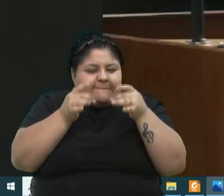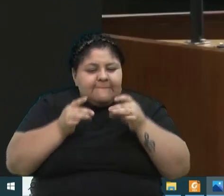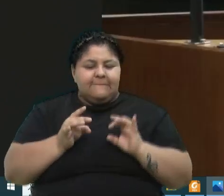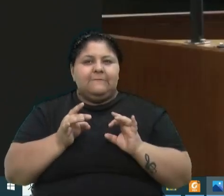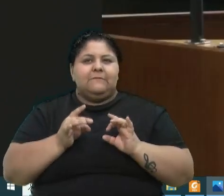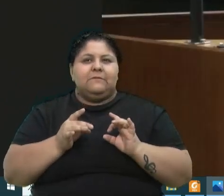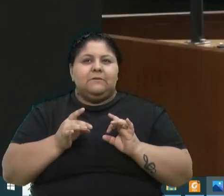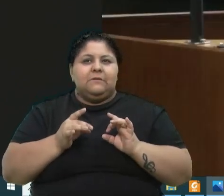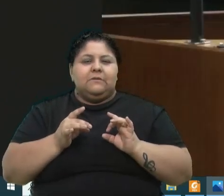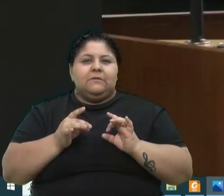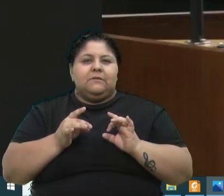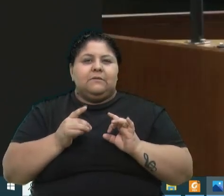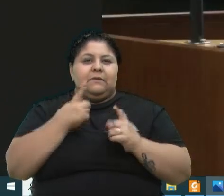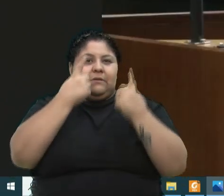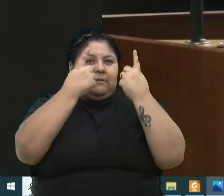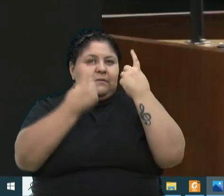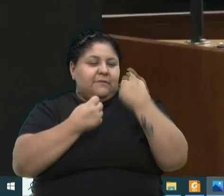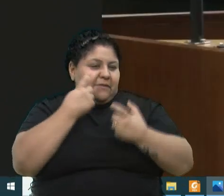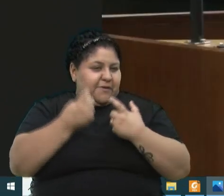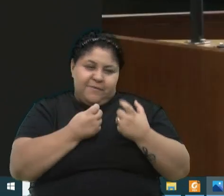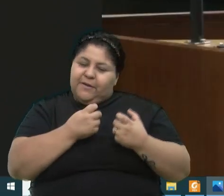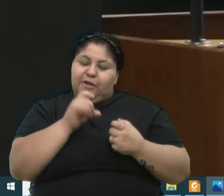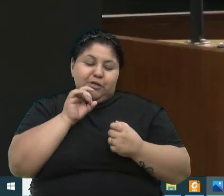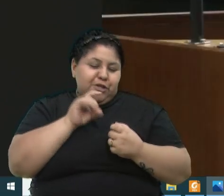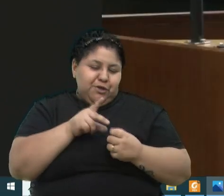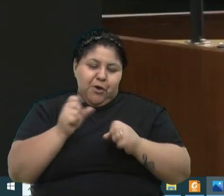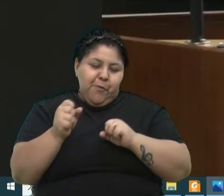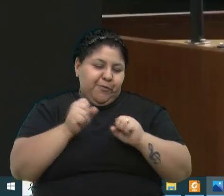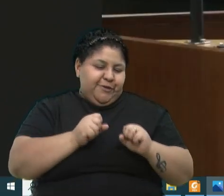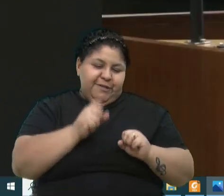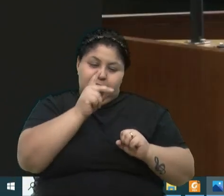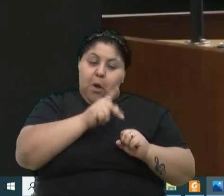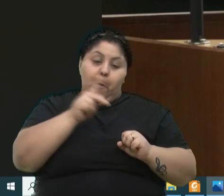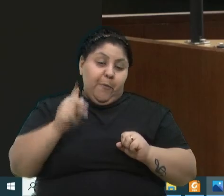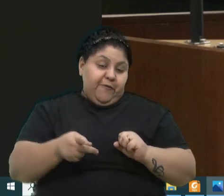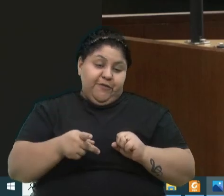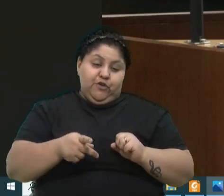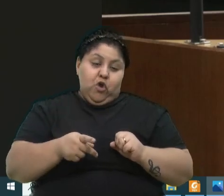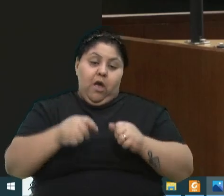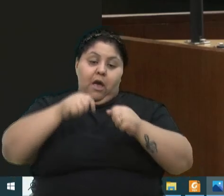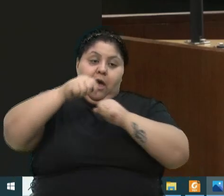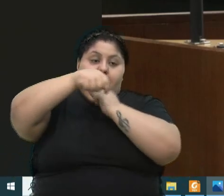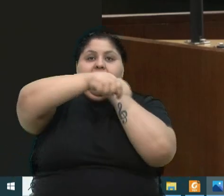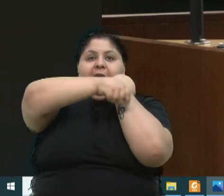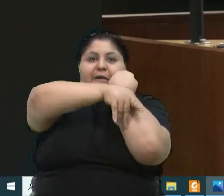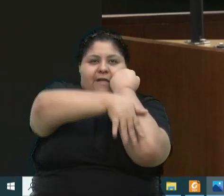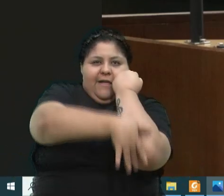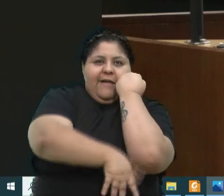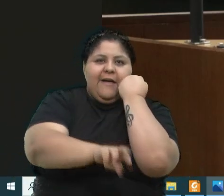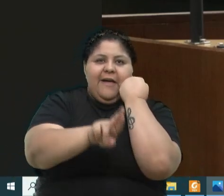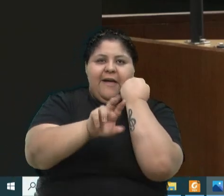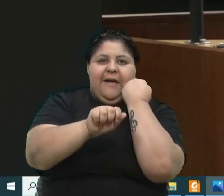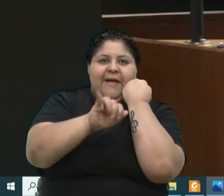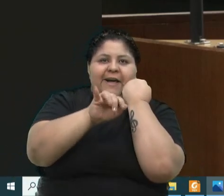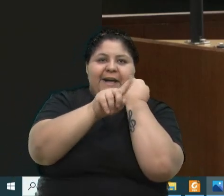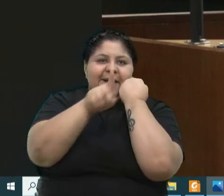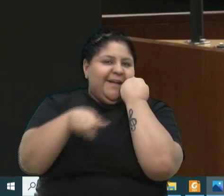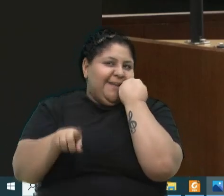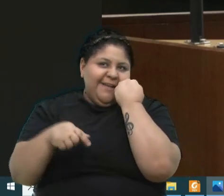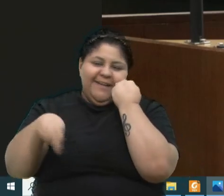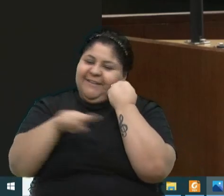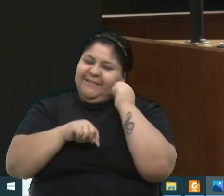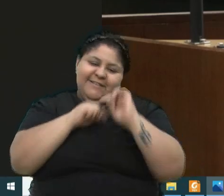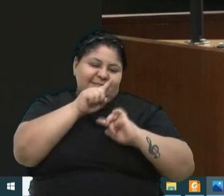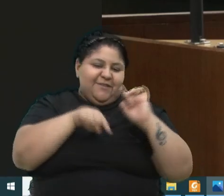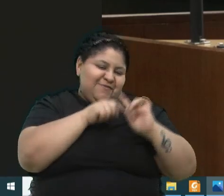alguém brincou, até só podia ser uma professora raiz à frente disso, porque a gente se envolve e está aqui, e está ali conversando com eles, e está do